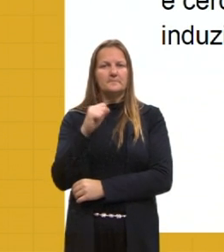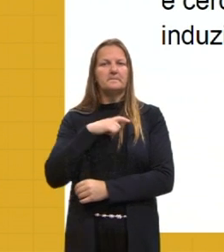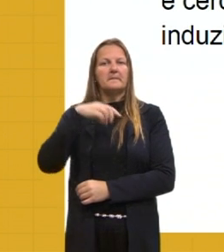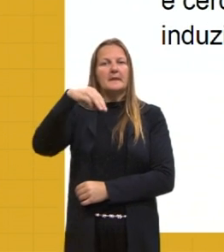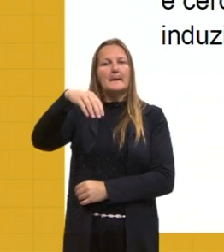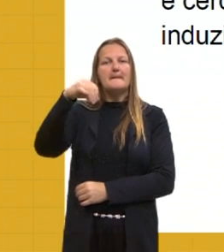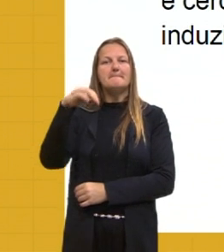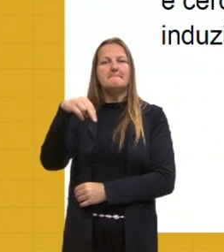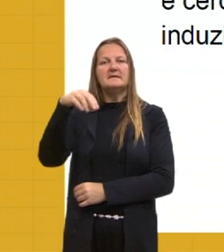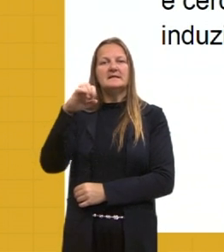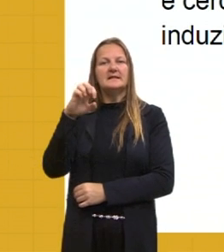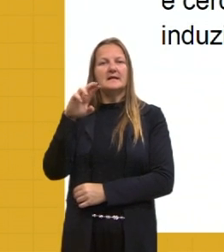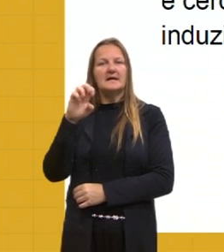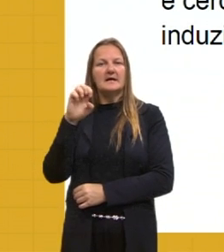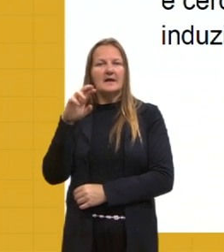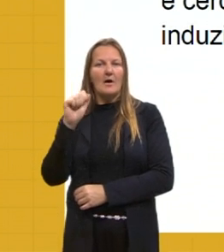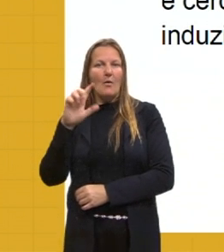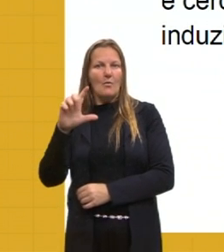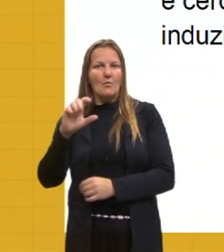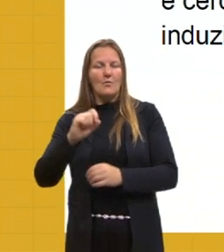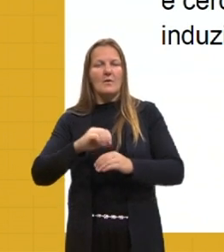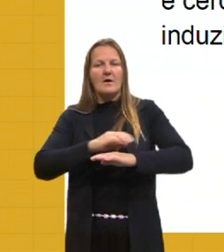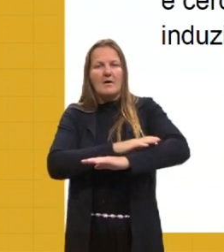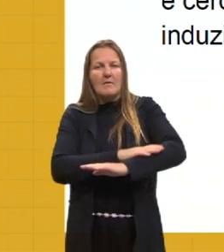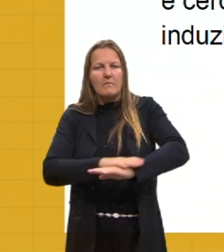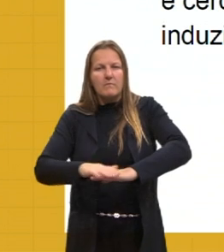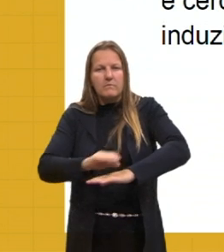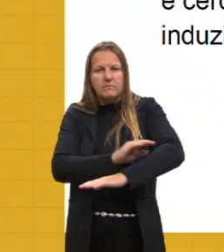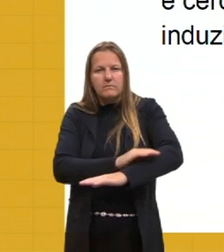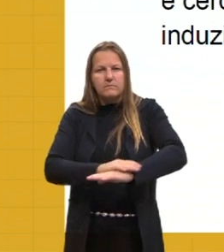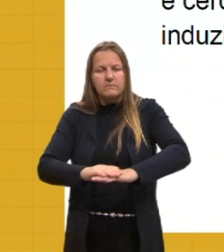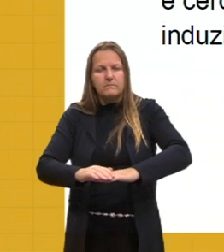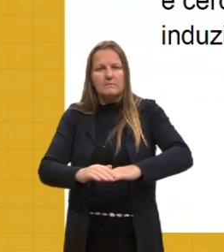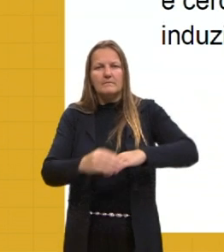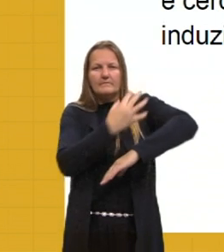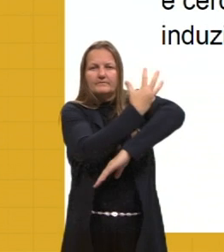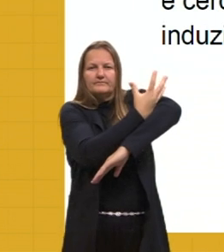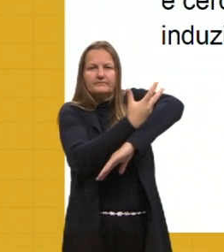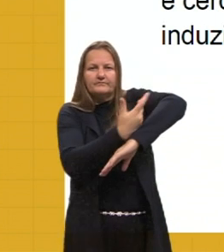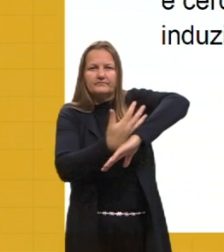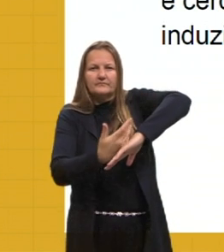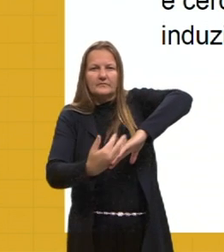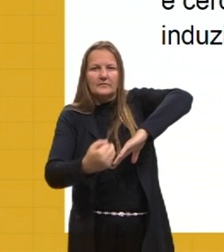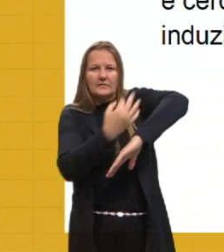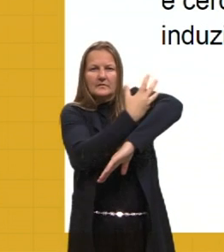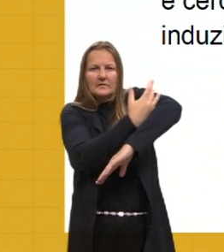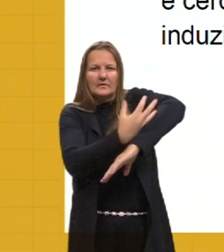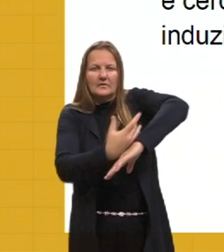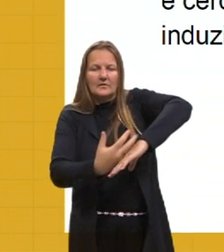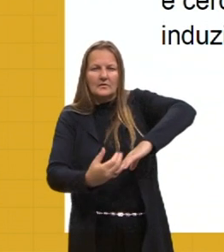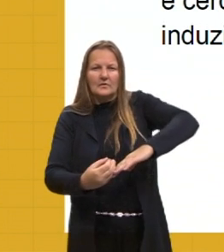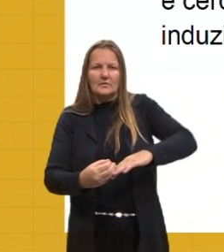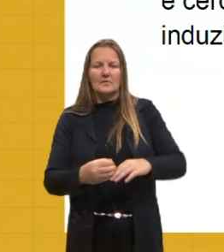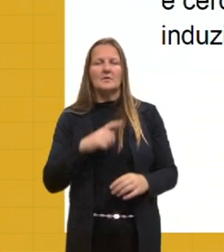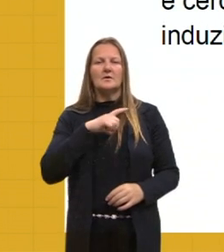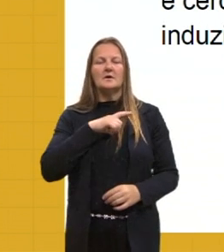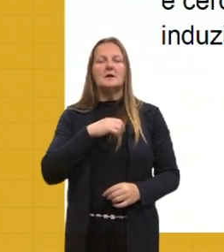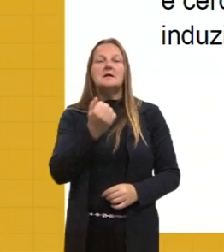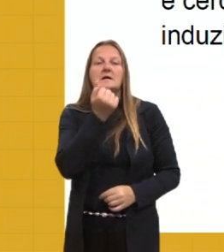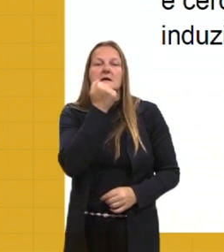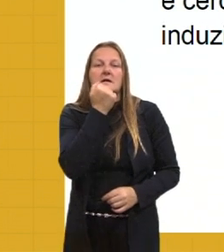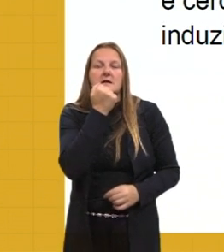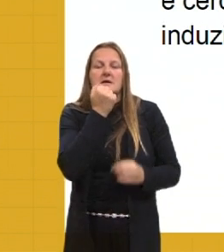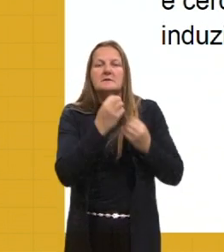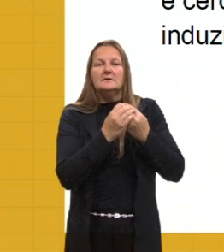como nós comentamos, que se acumula como resultado de processos geológicos. É extraído da rocha